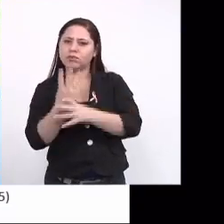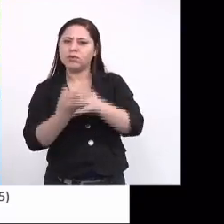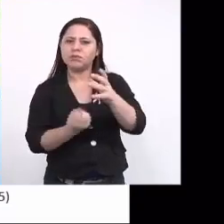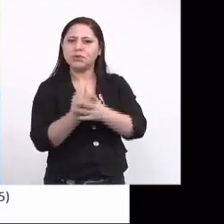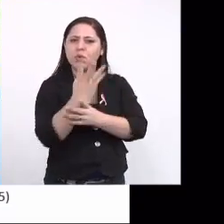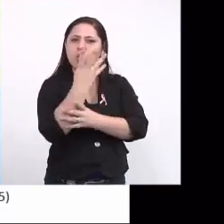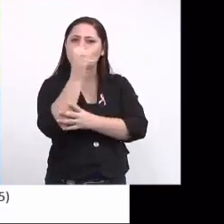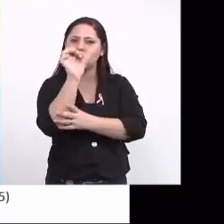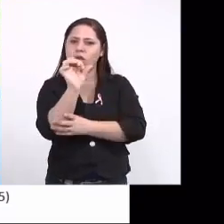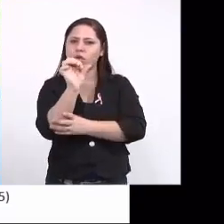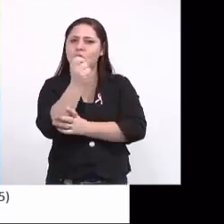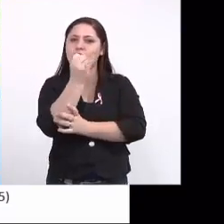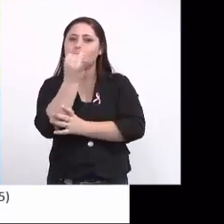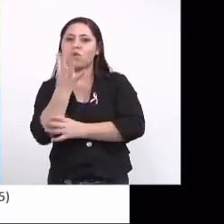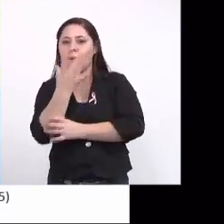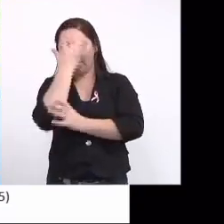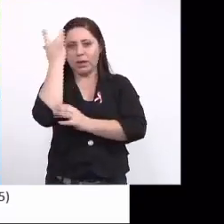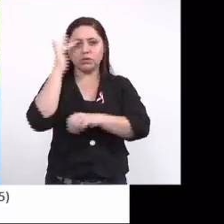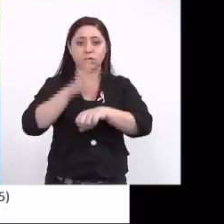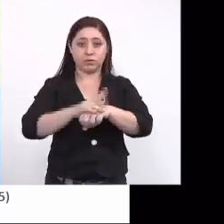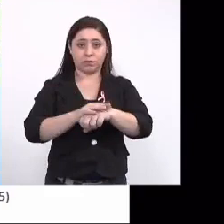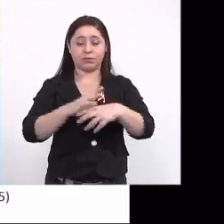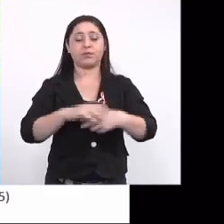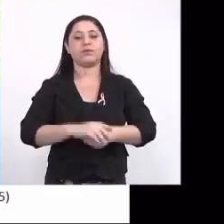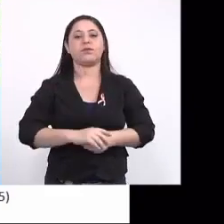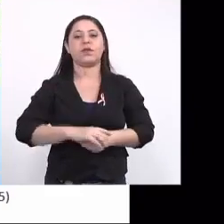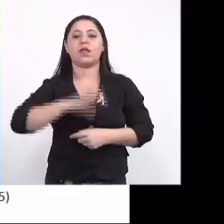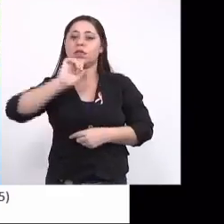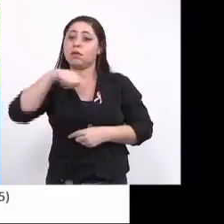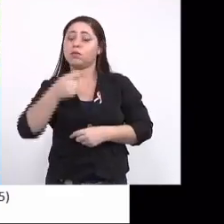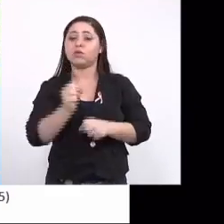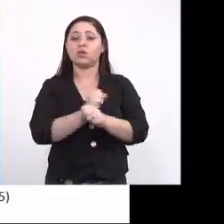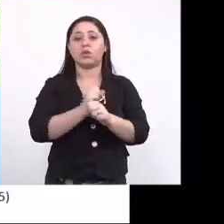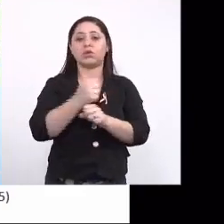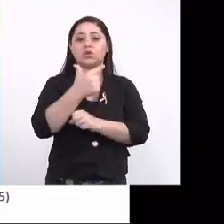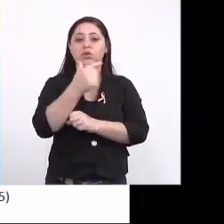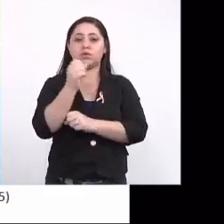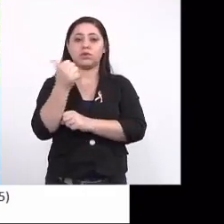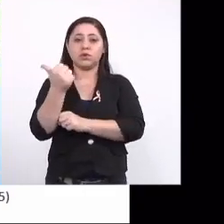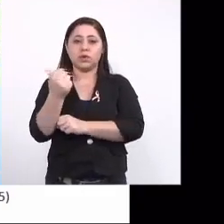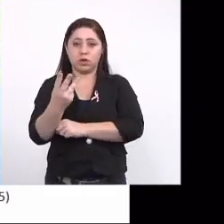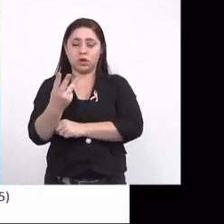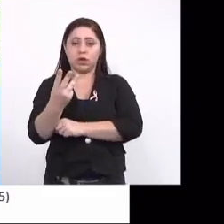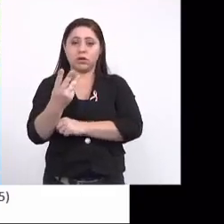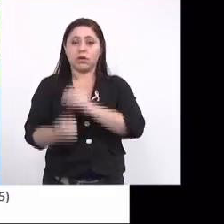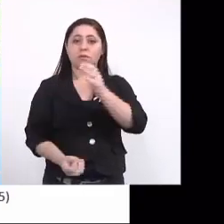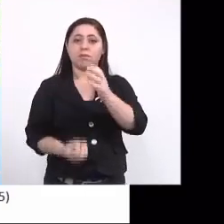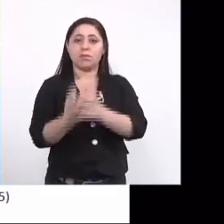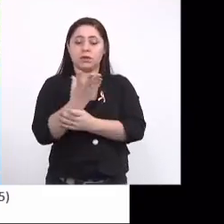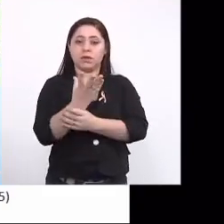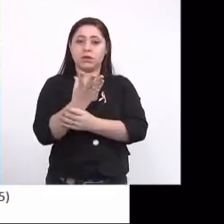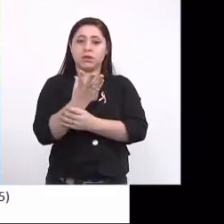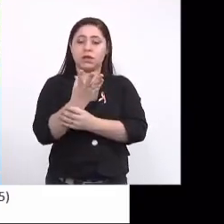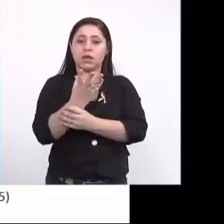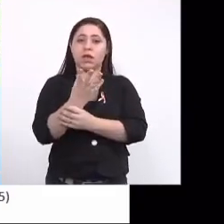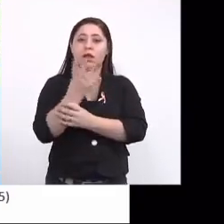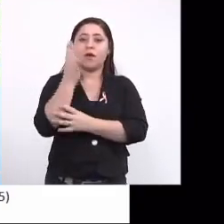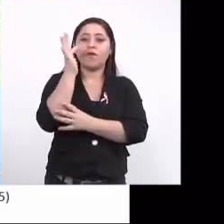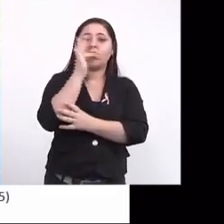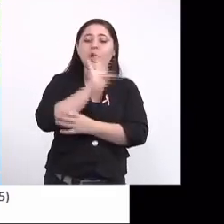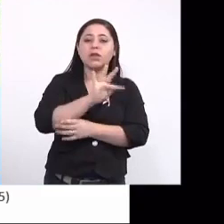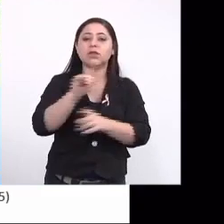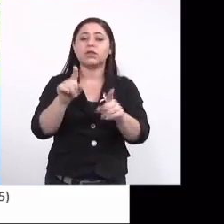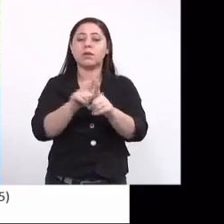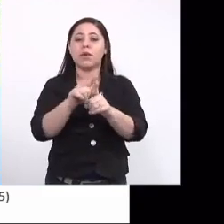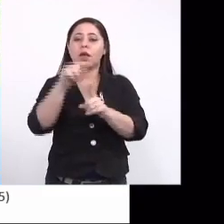casos da doença. Depois, em 2013, a doença apareceu de novo na planilha francesa. E